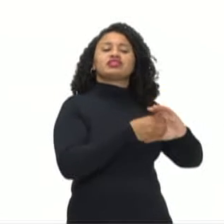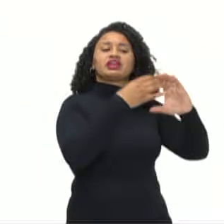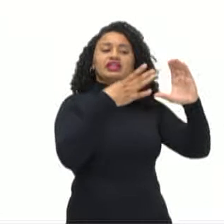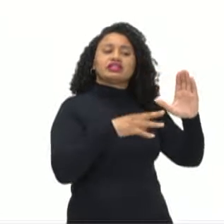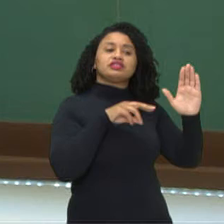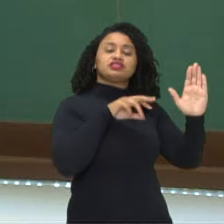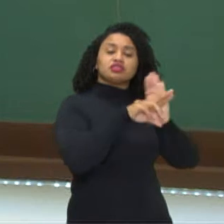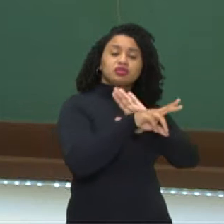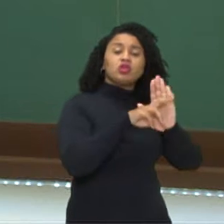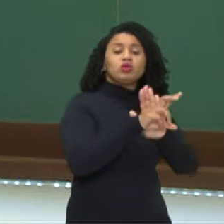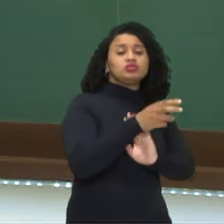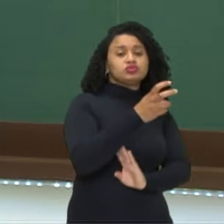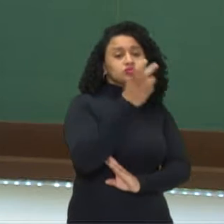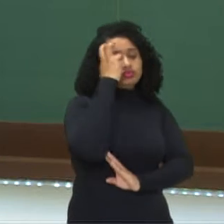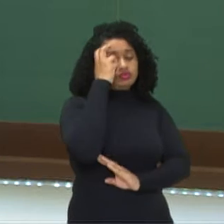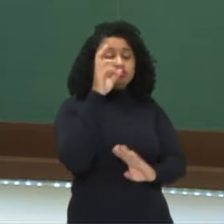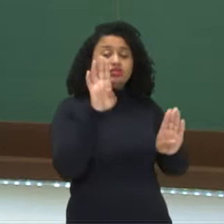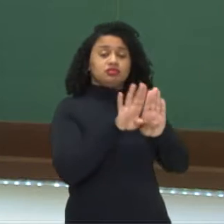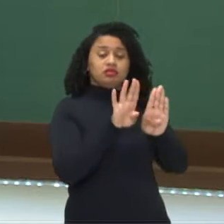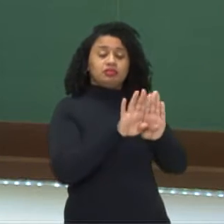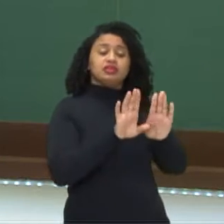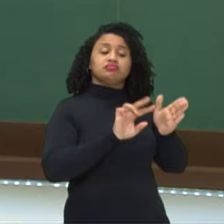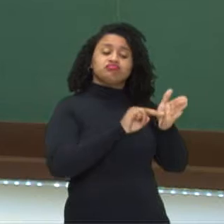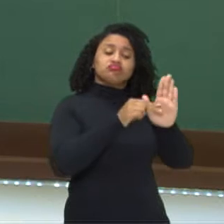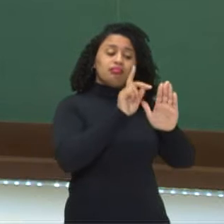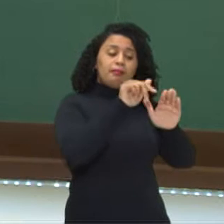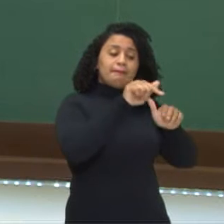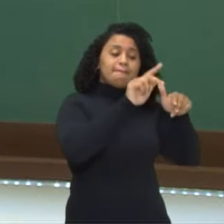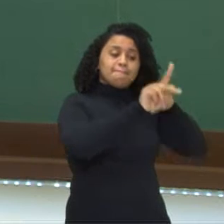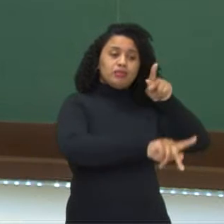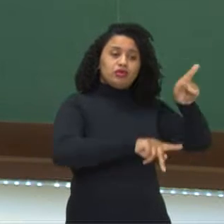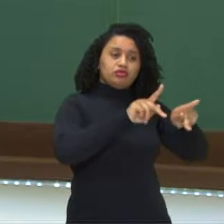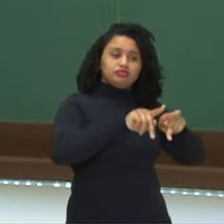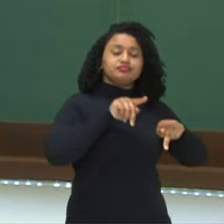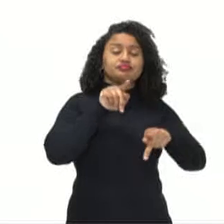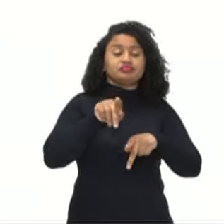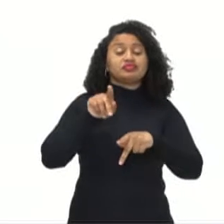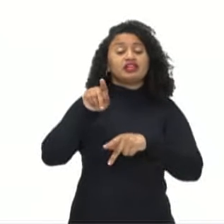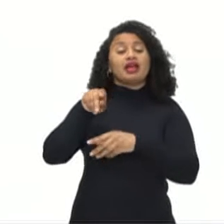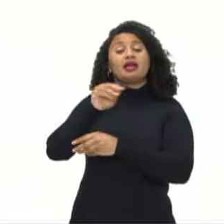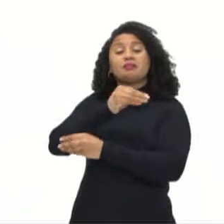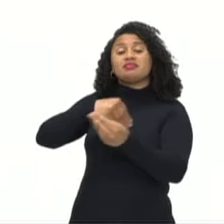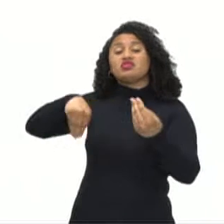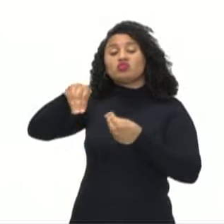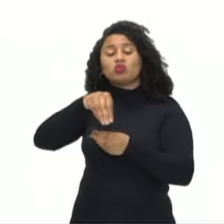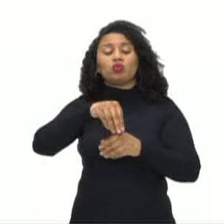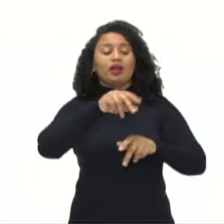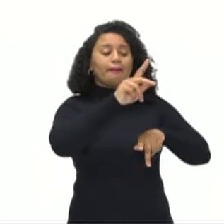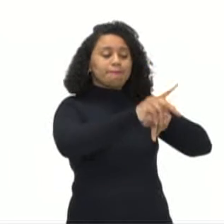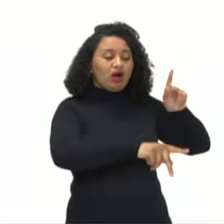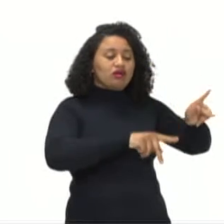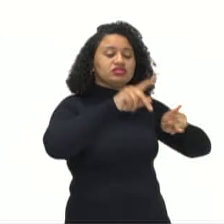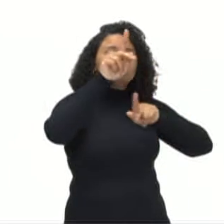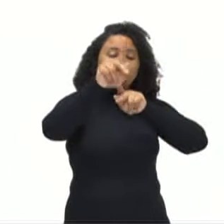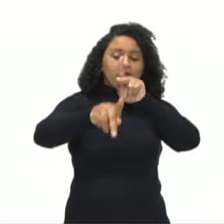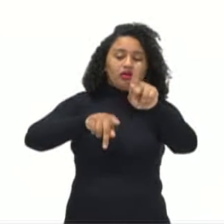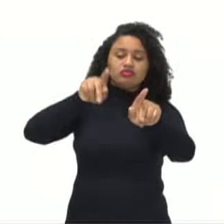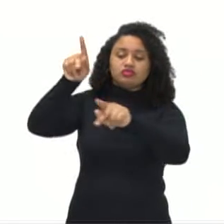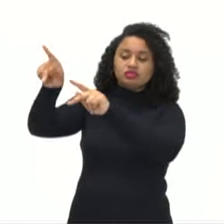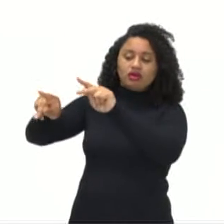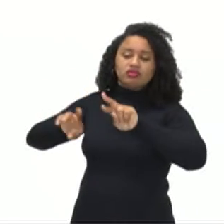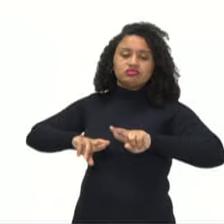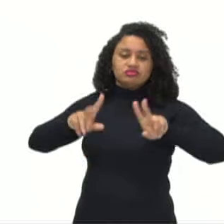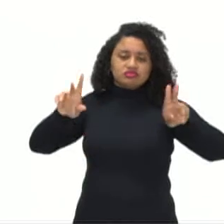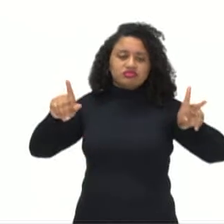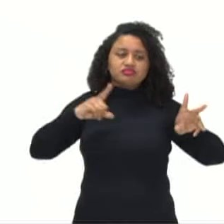a etnia se refere ao povo. Miscigenação mistura desses povos diferentes, né? Então,